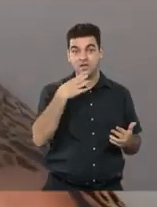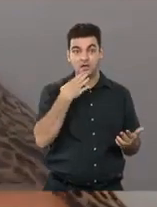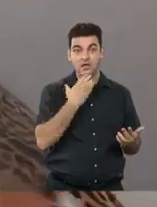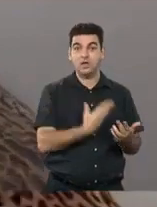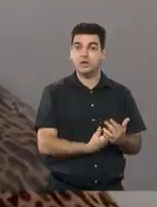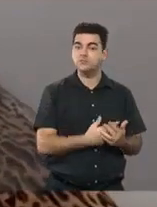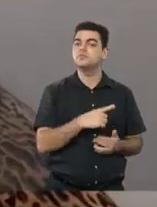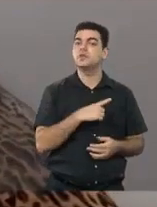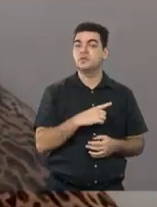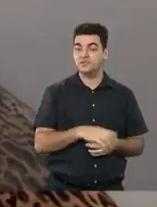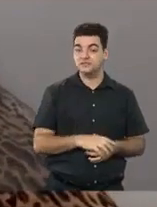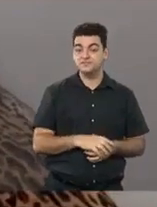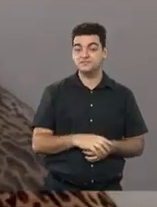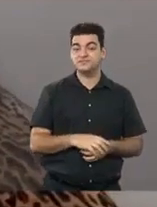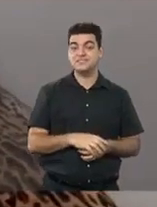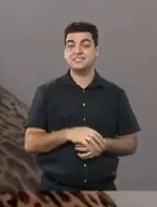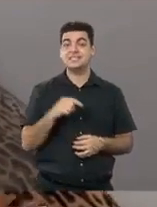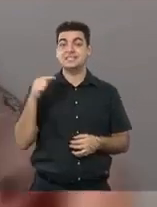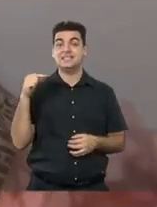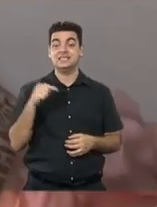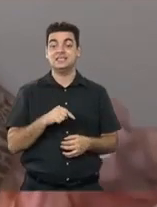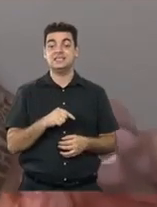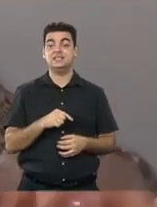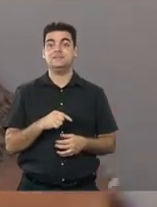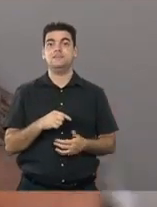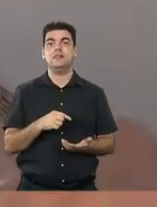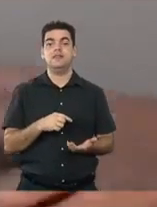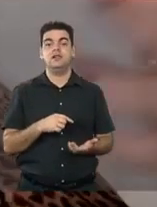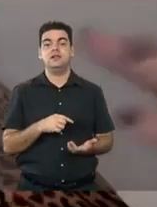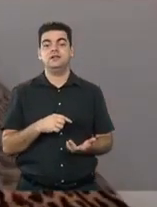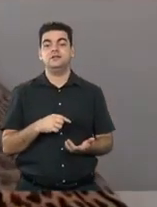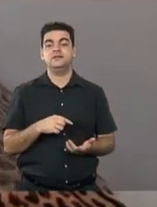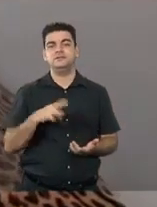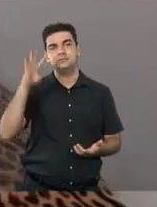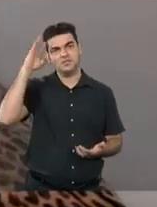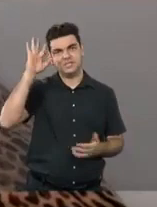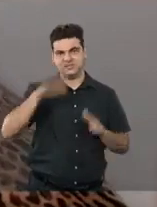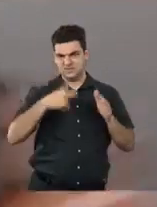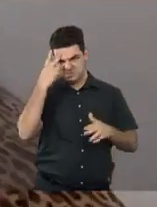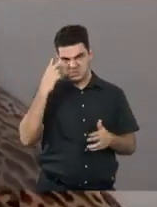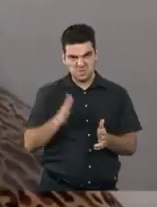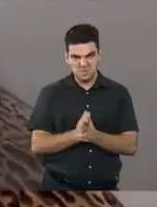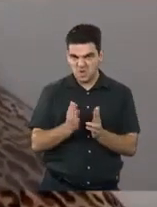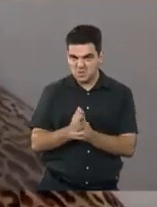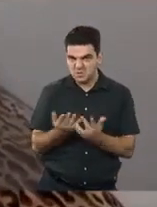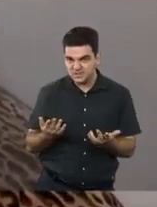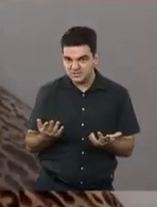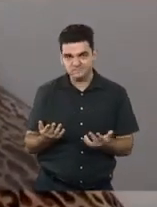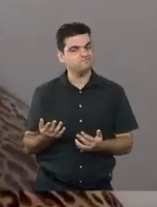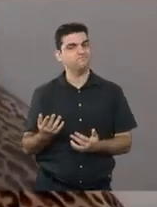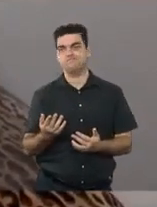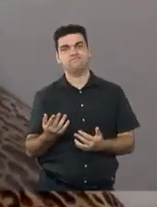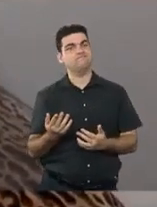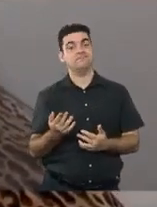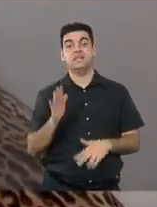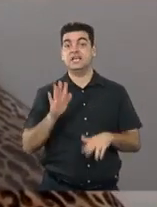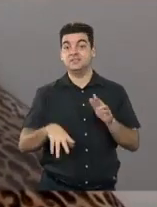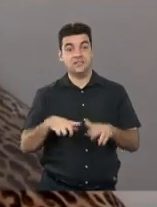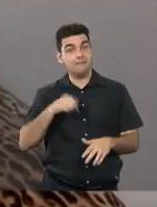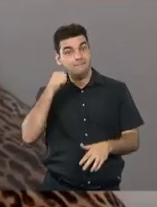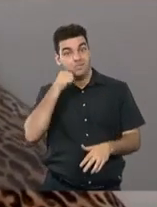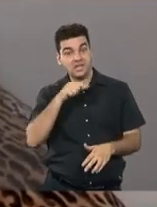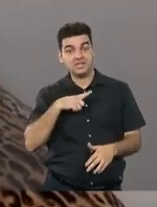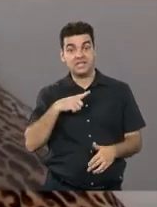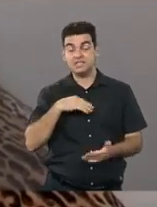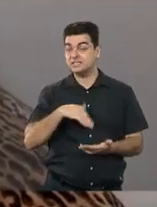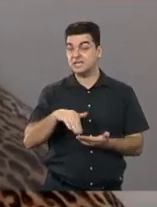disso aparece, e não é só, a gente tem a impressão, que é só pessoas de baixo nível, são secretárias que falam três línguas,